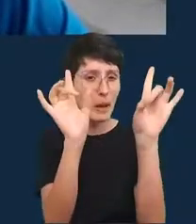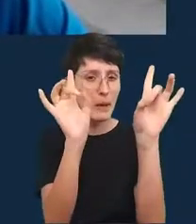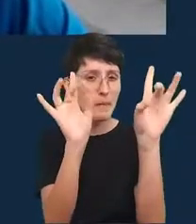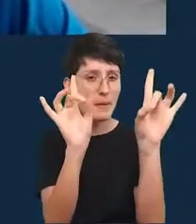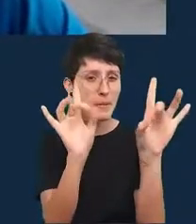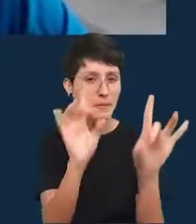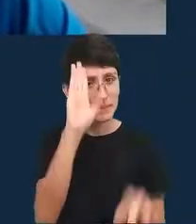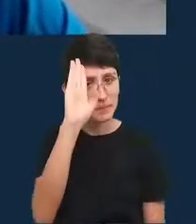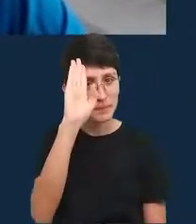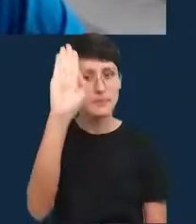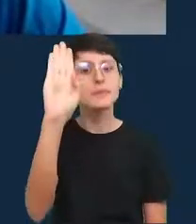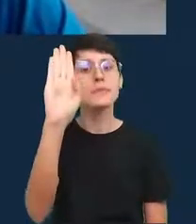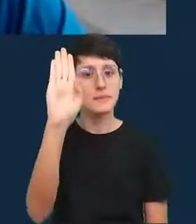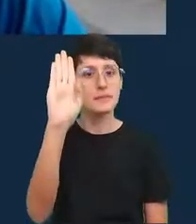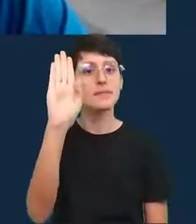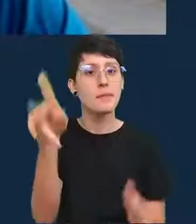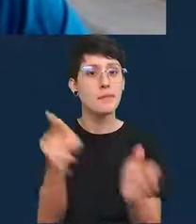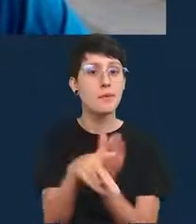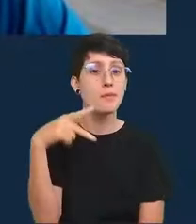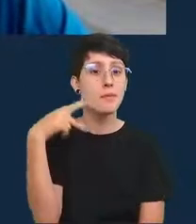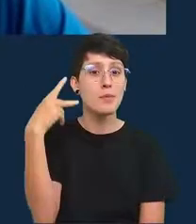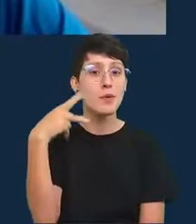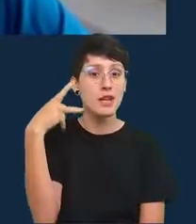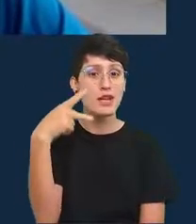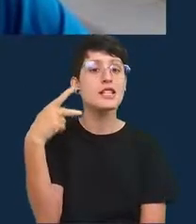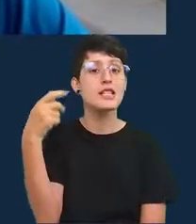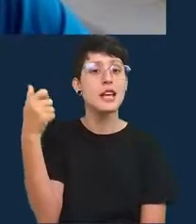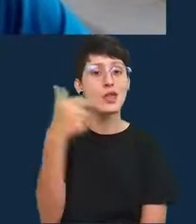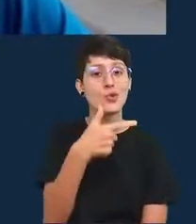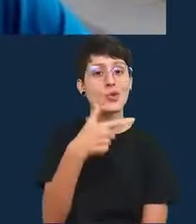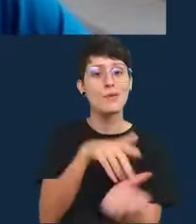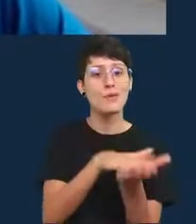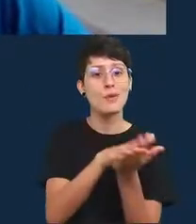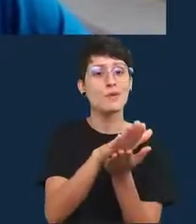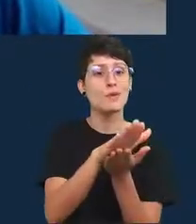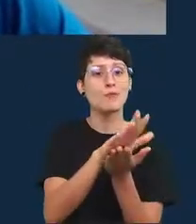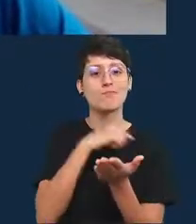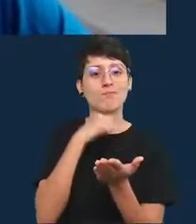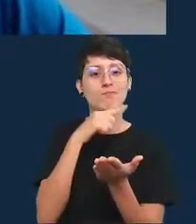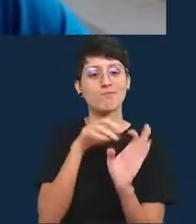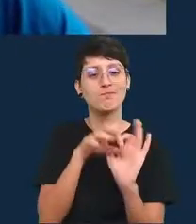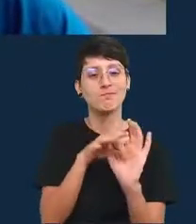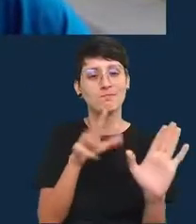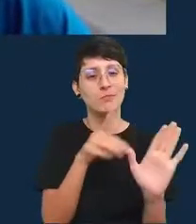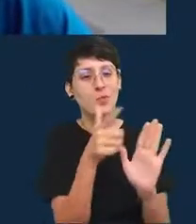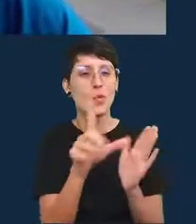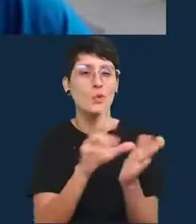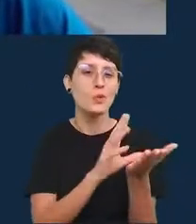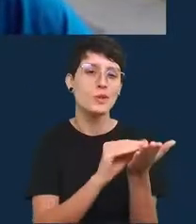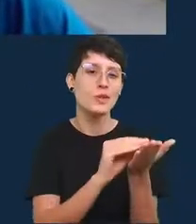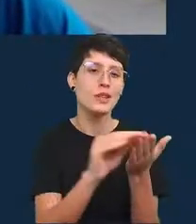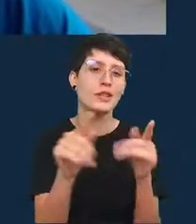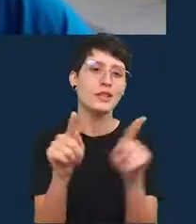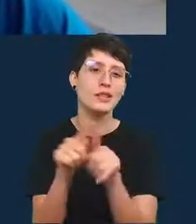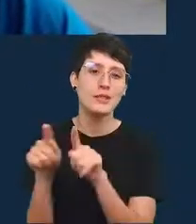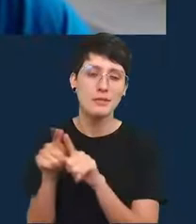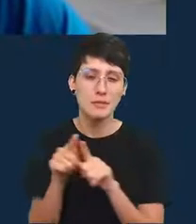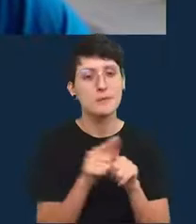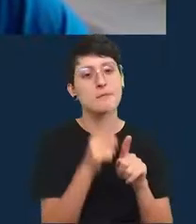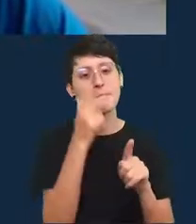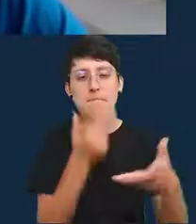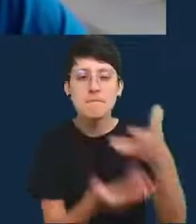conteúdo de partidos políticos e publicações não disponíveis e esses dados foram publicados